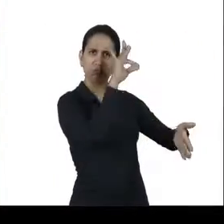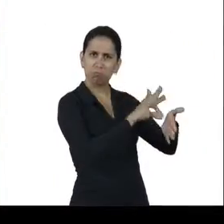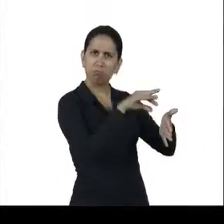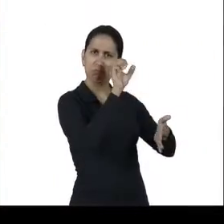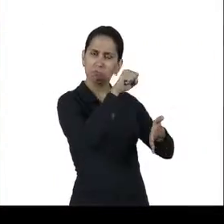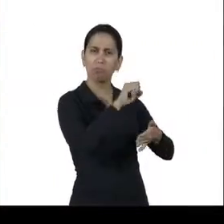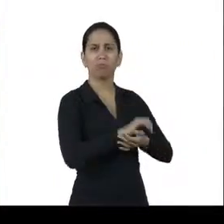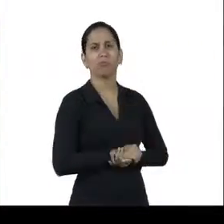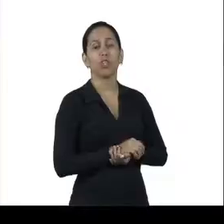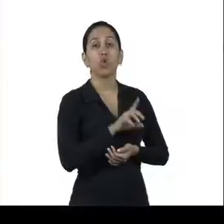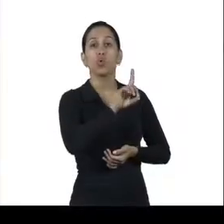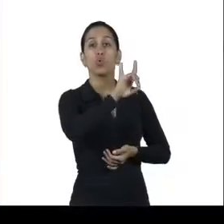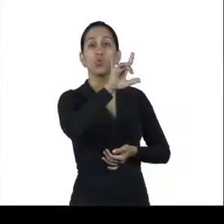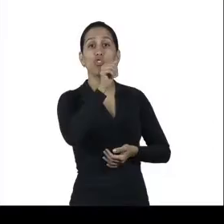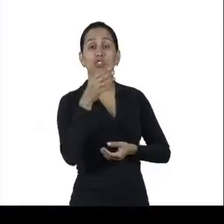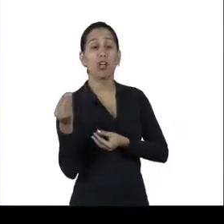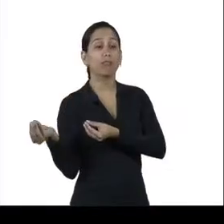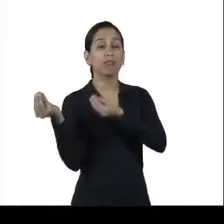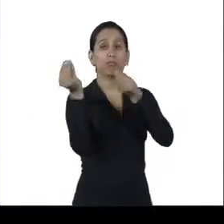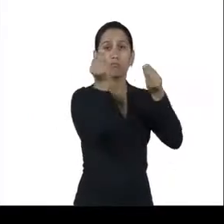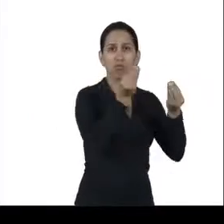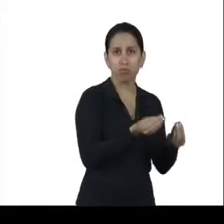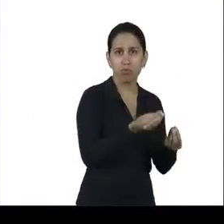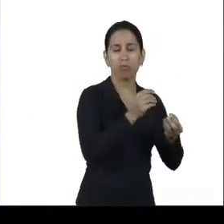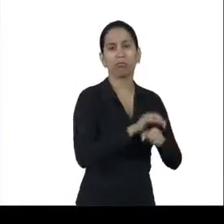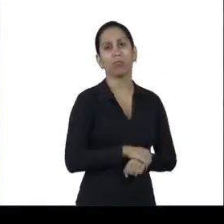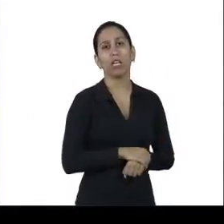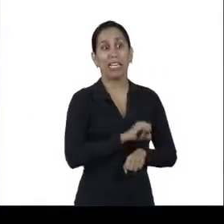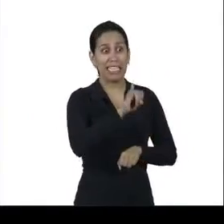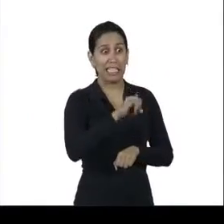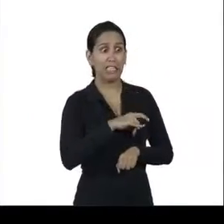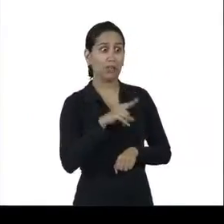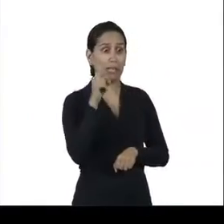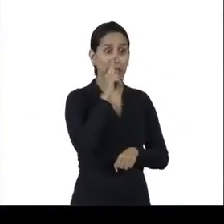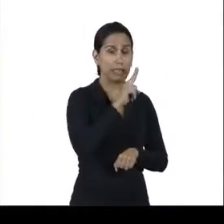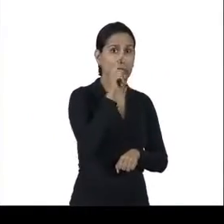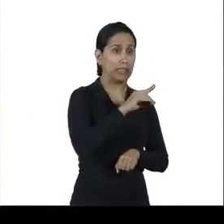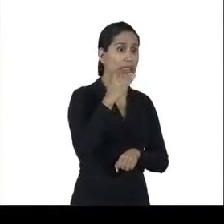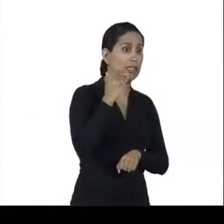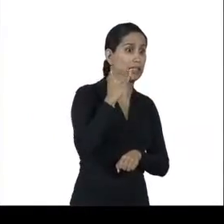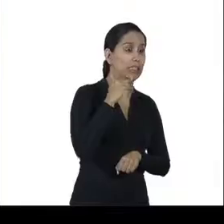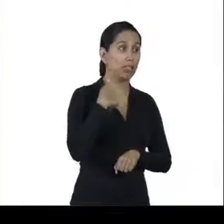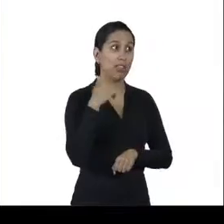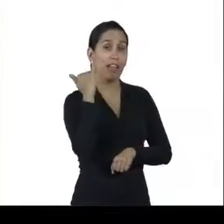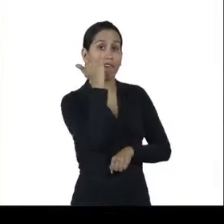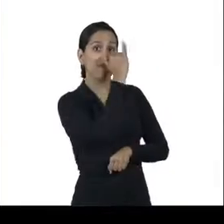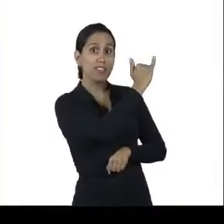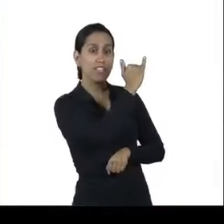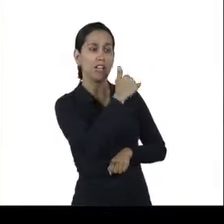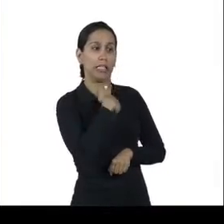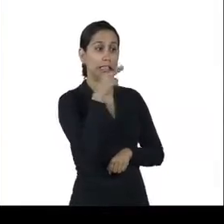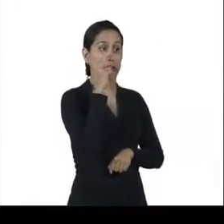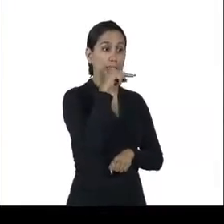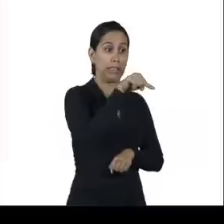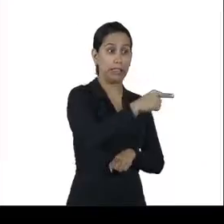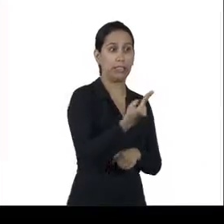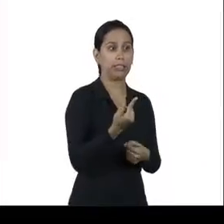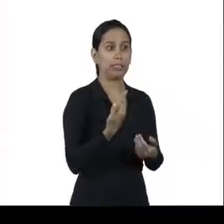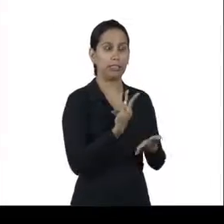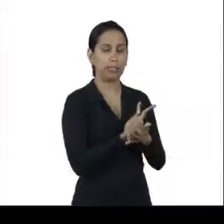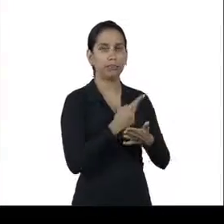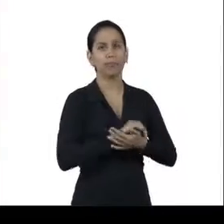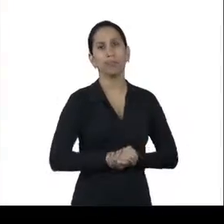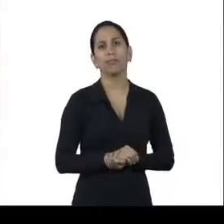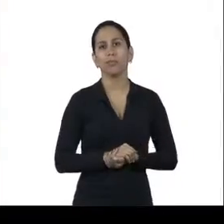estabelecido pela empresa. Se os EPIs estiverem danificados, isso também deve ser informado. Cada função ou atividade